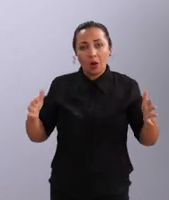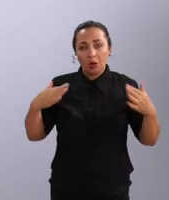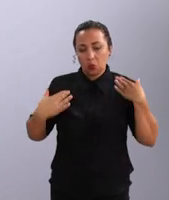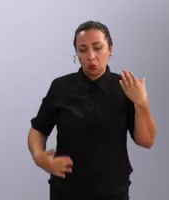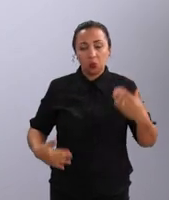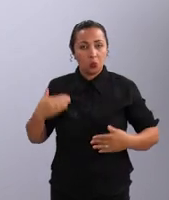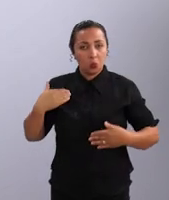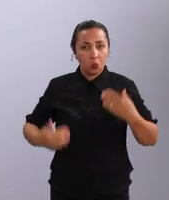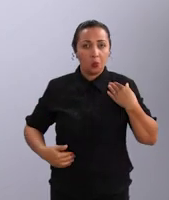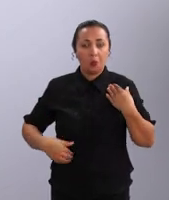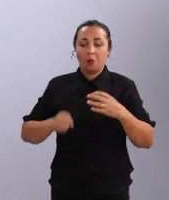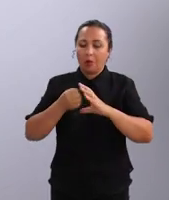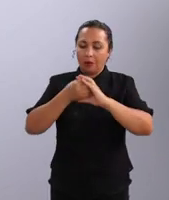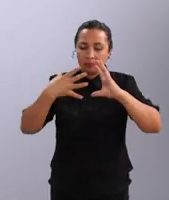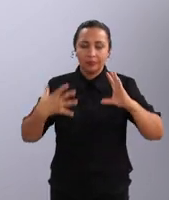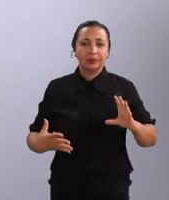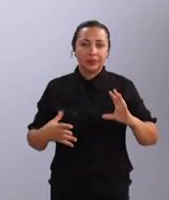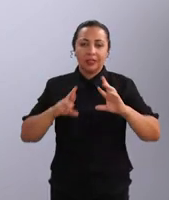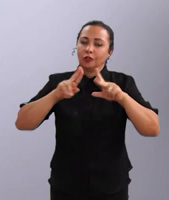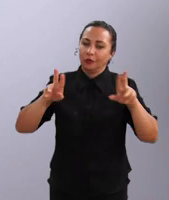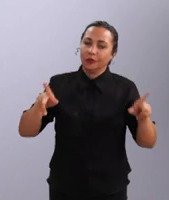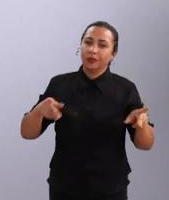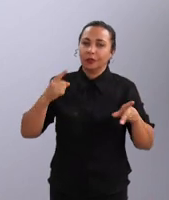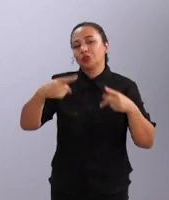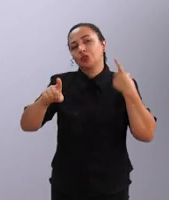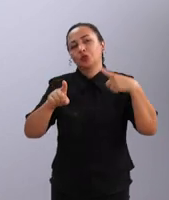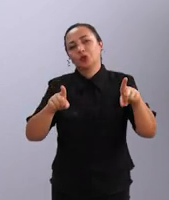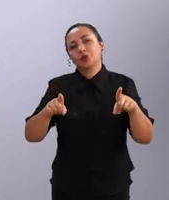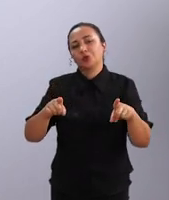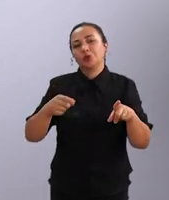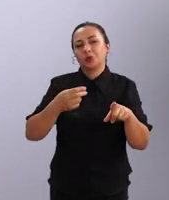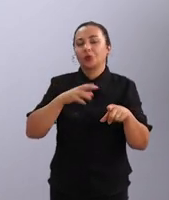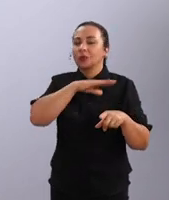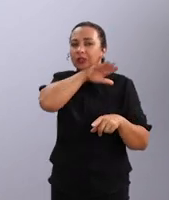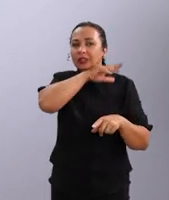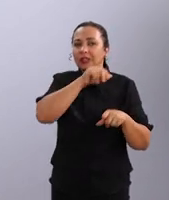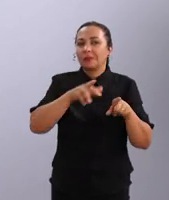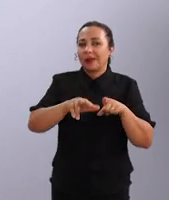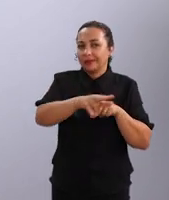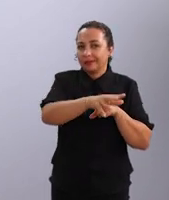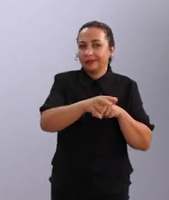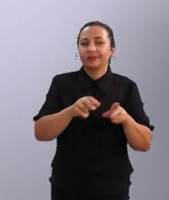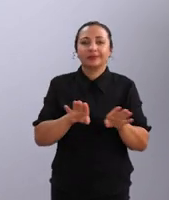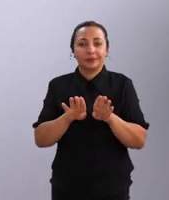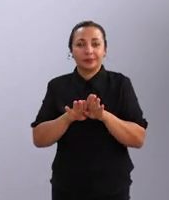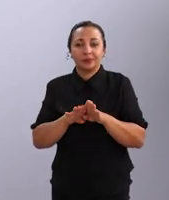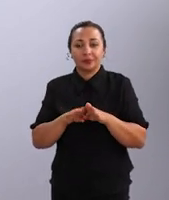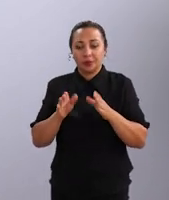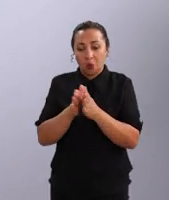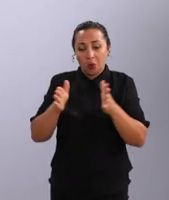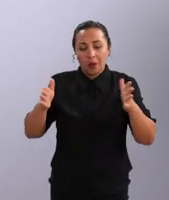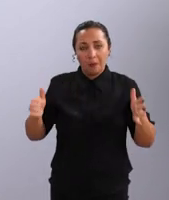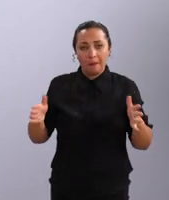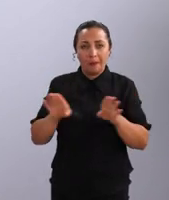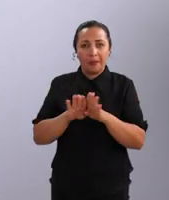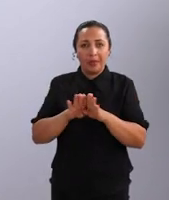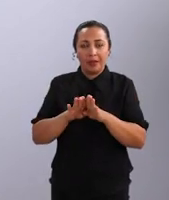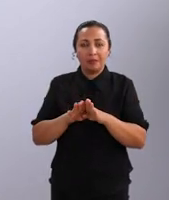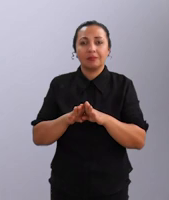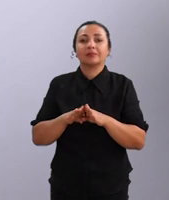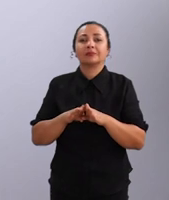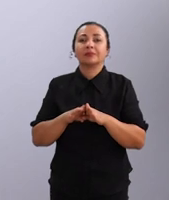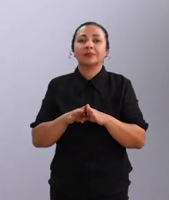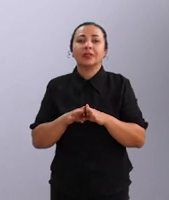corpo é uma característica que diferencia ela das outras espécies, o tamanho e a distribuição dos